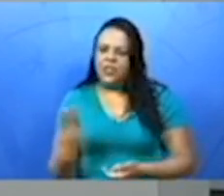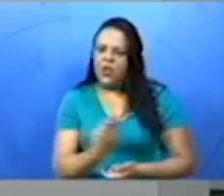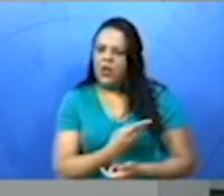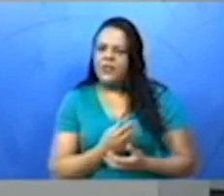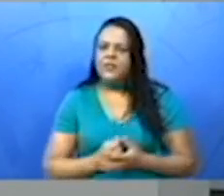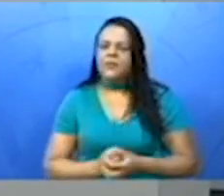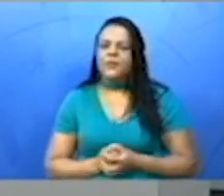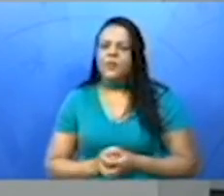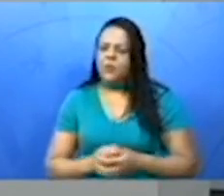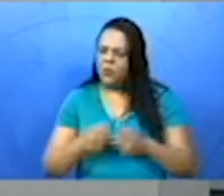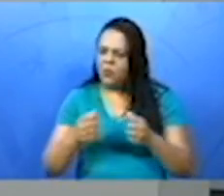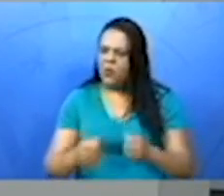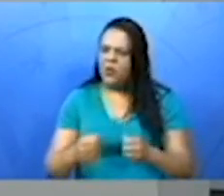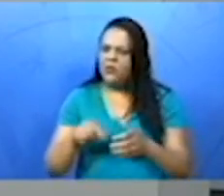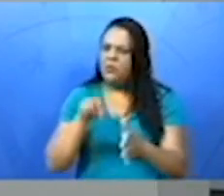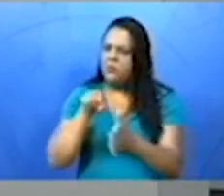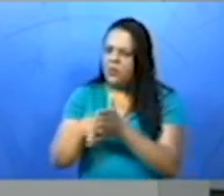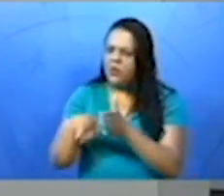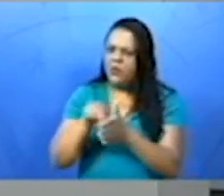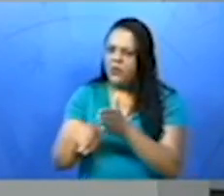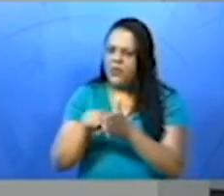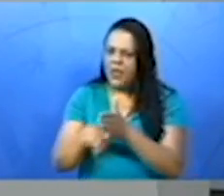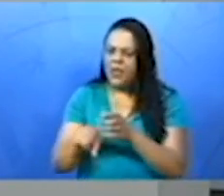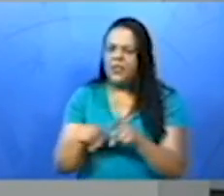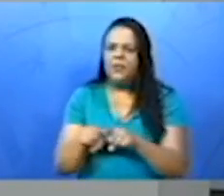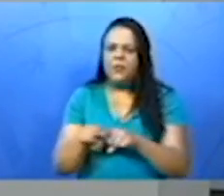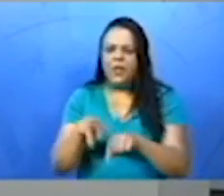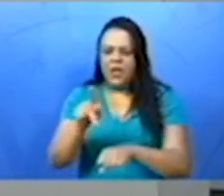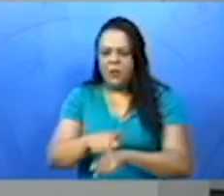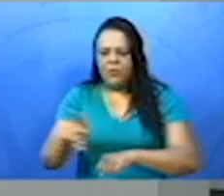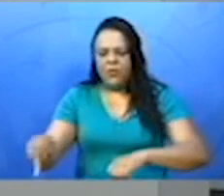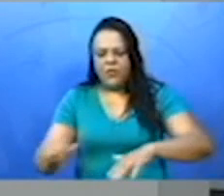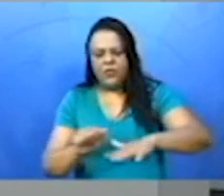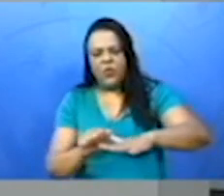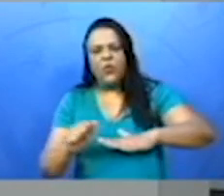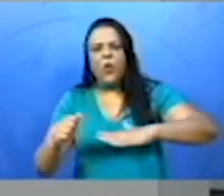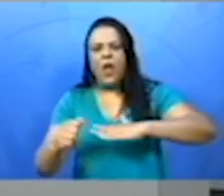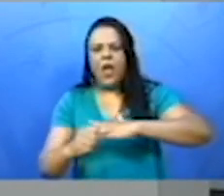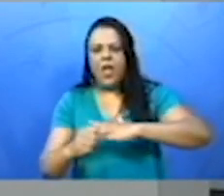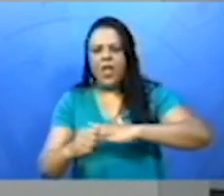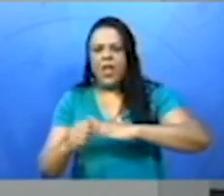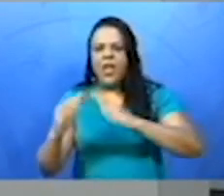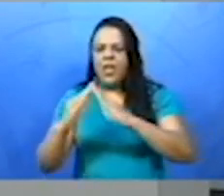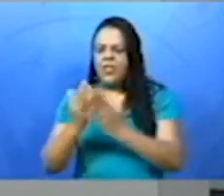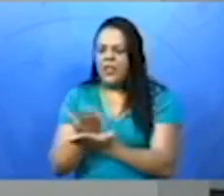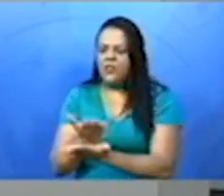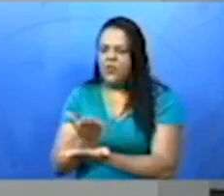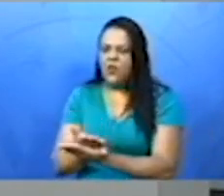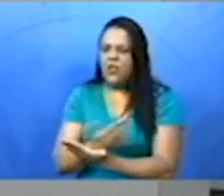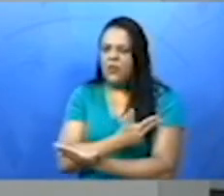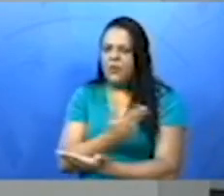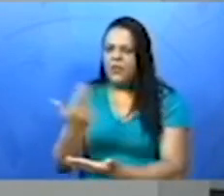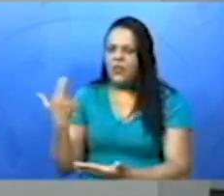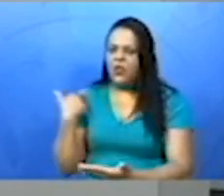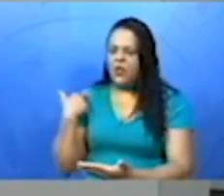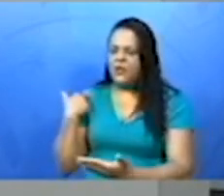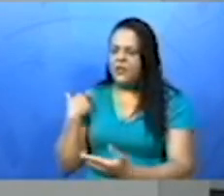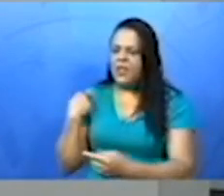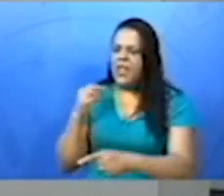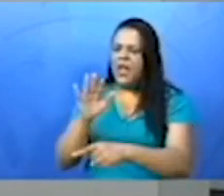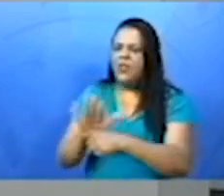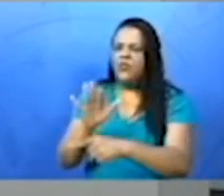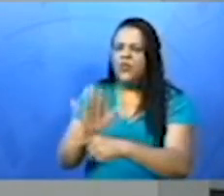vocês recorram ao professor Jaê da sua escola para que nós possamos fazer as adequações